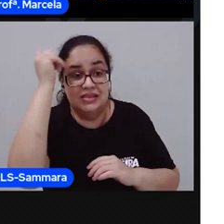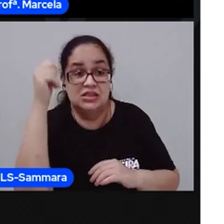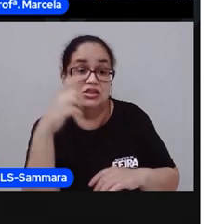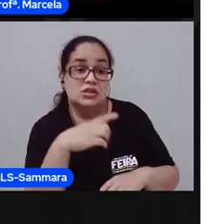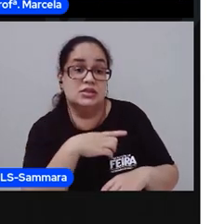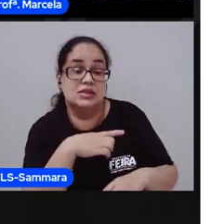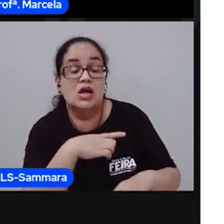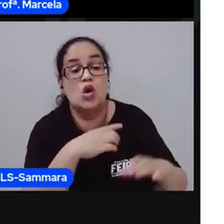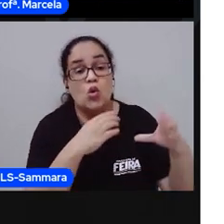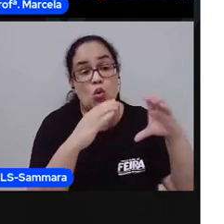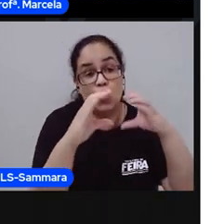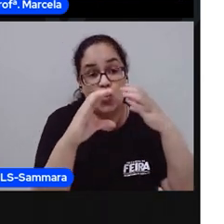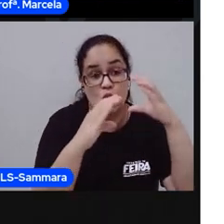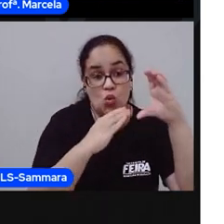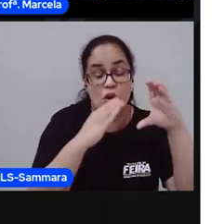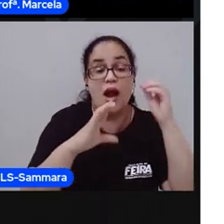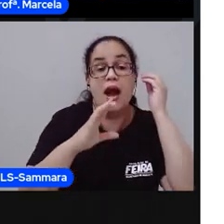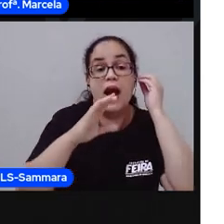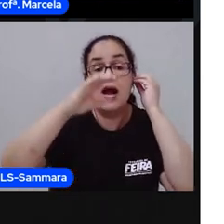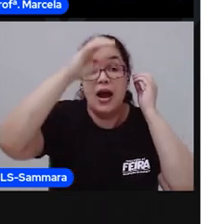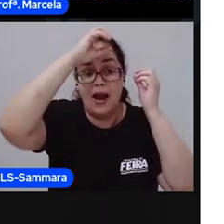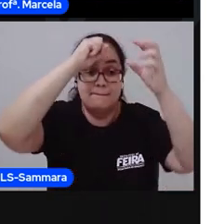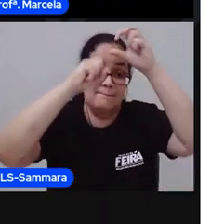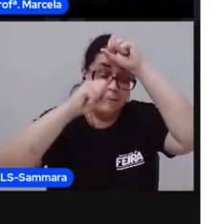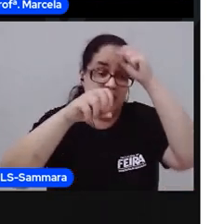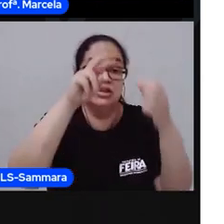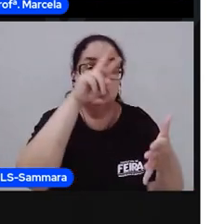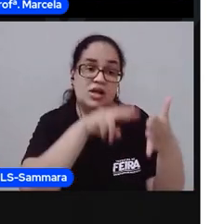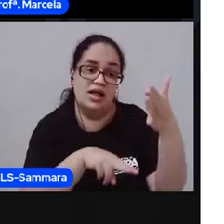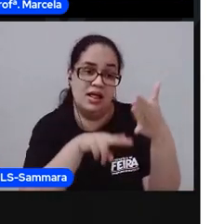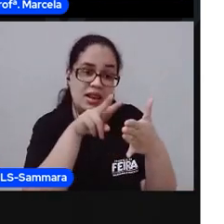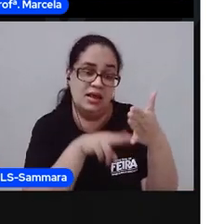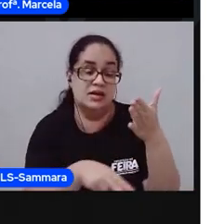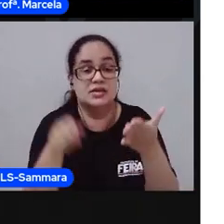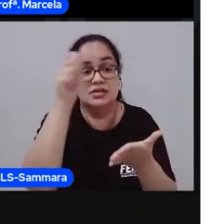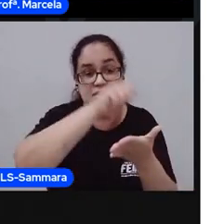comunica, quando a gente aprende a ler e escrever, a se comunica melhor?